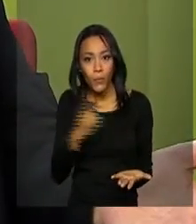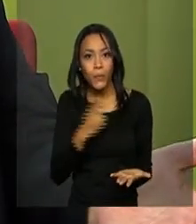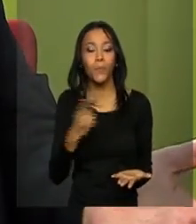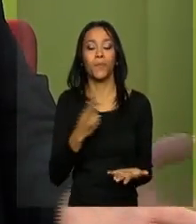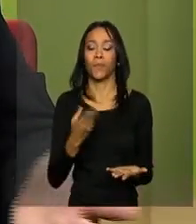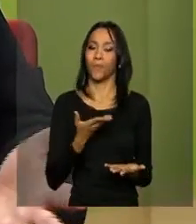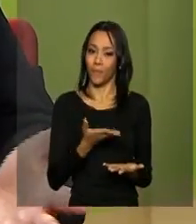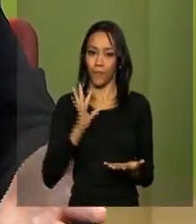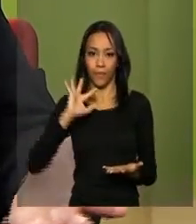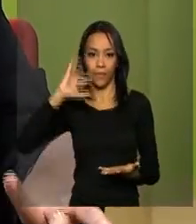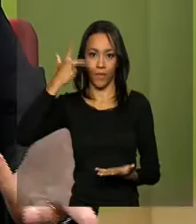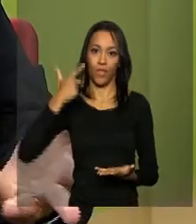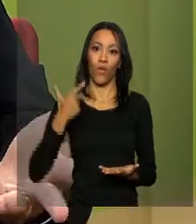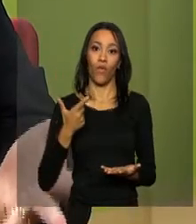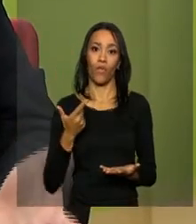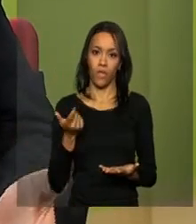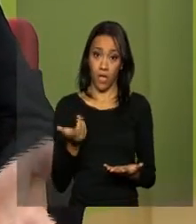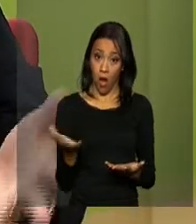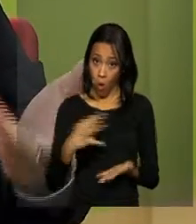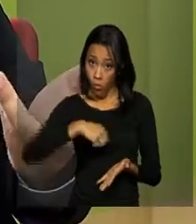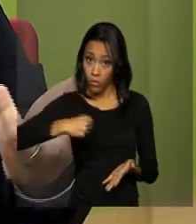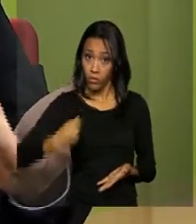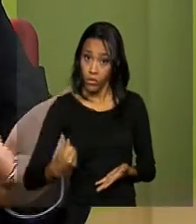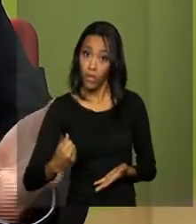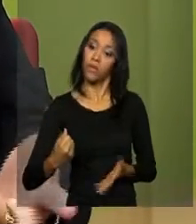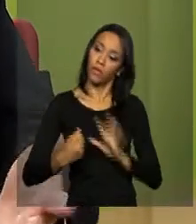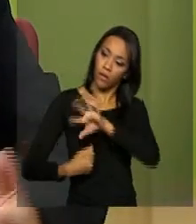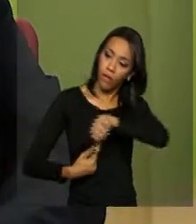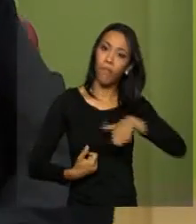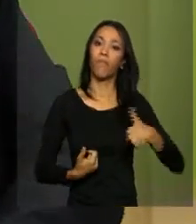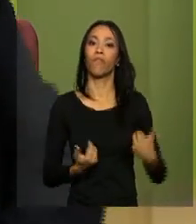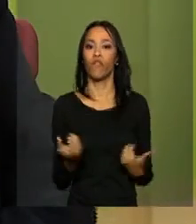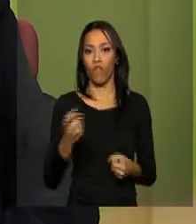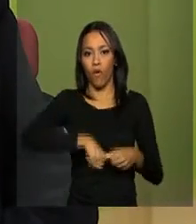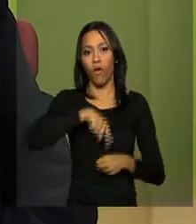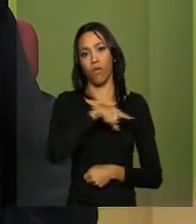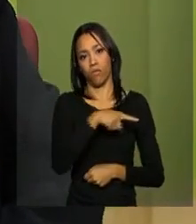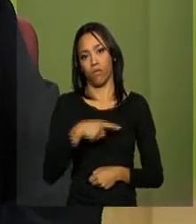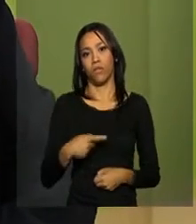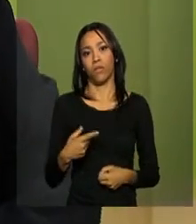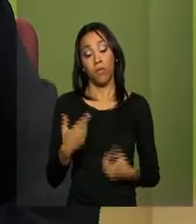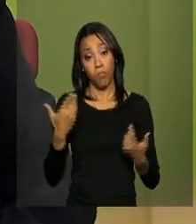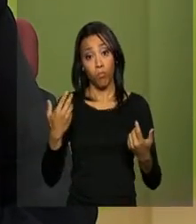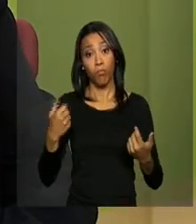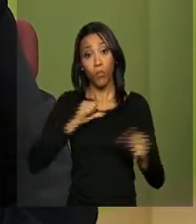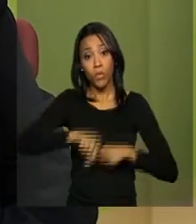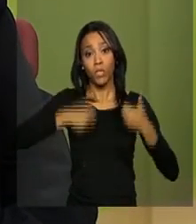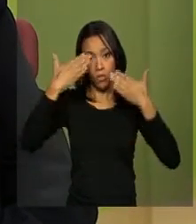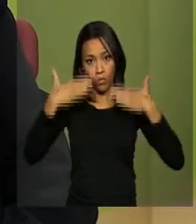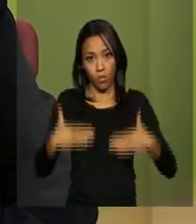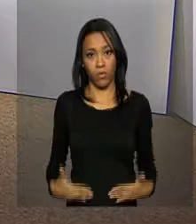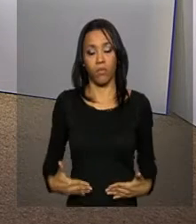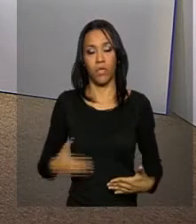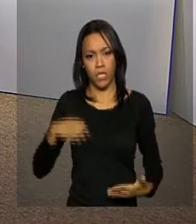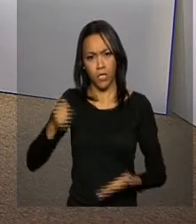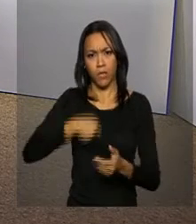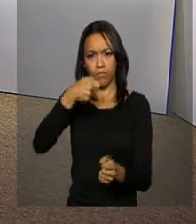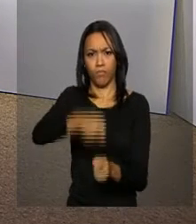reação pretende isso. Recuperação, mudança de comportamento e punição dos responsáveis.